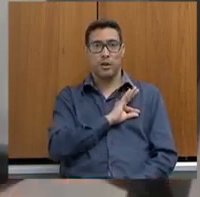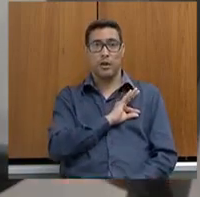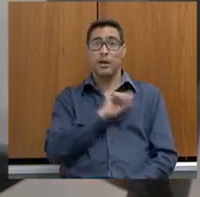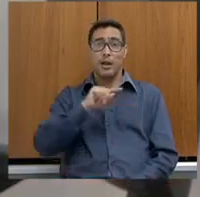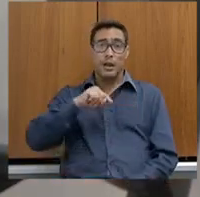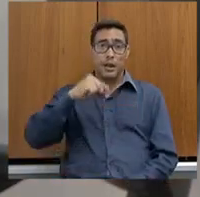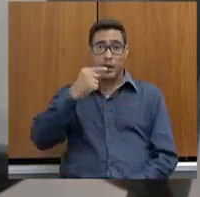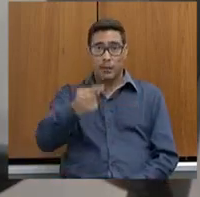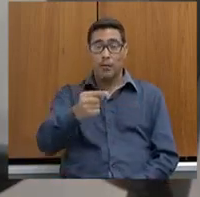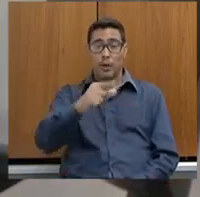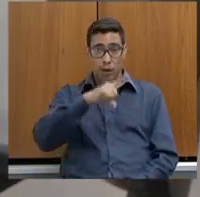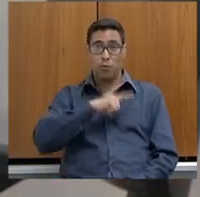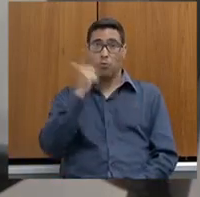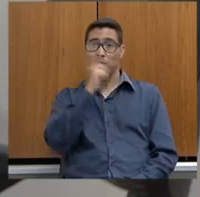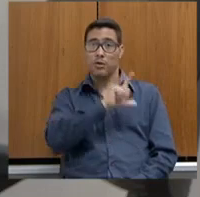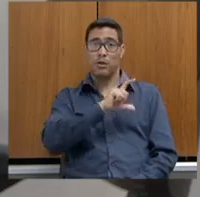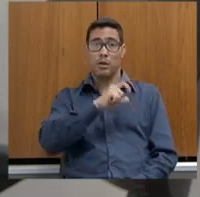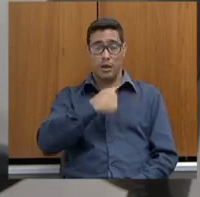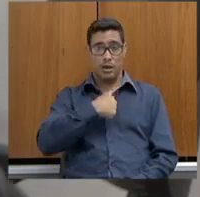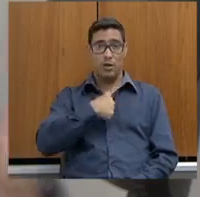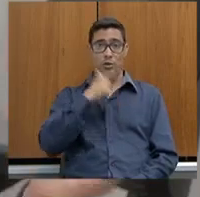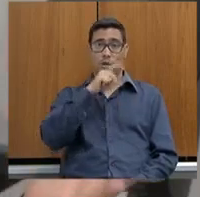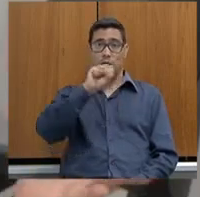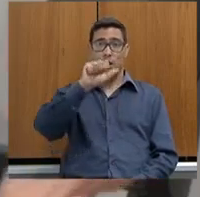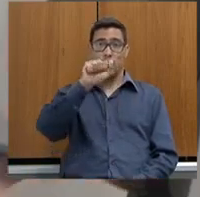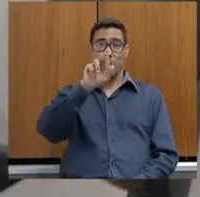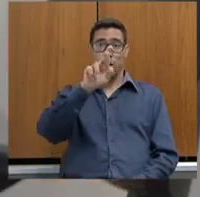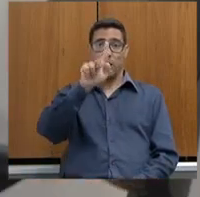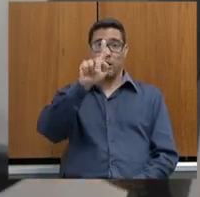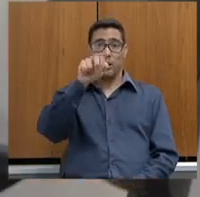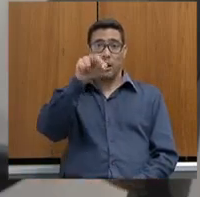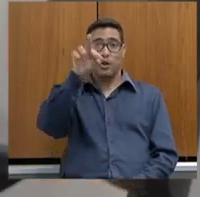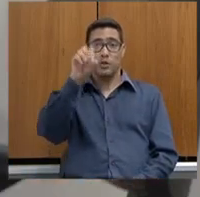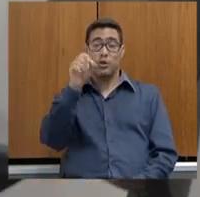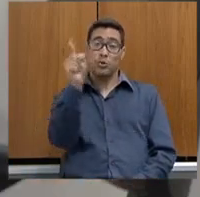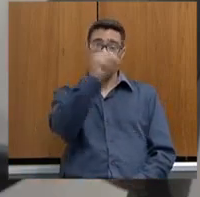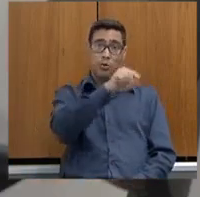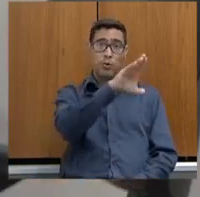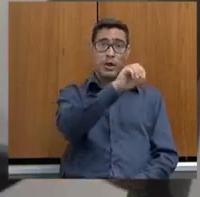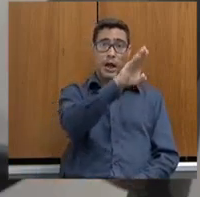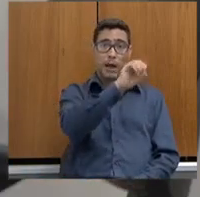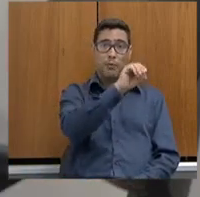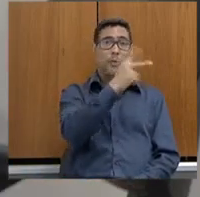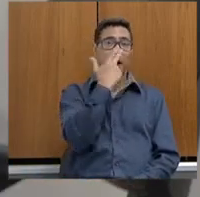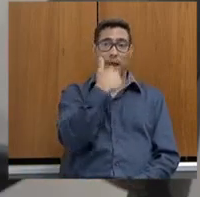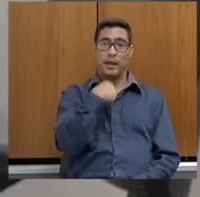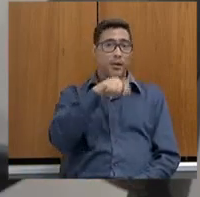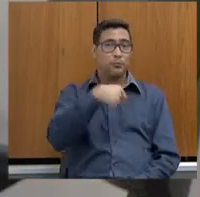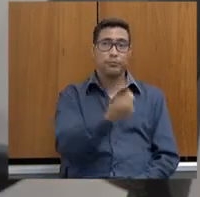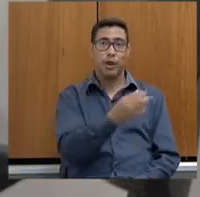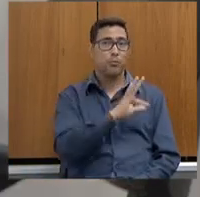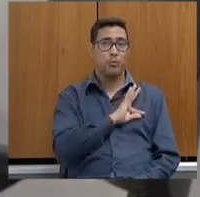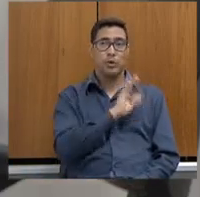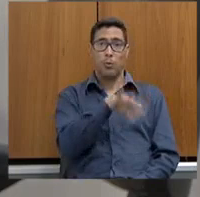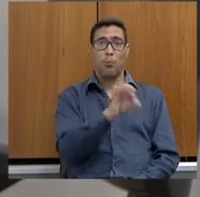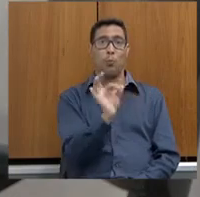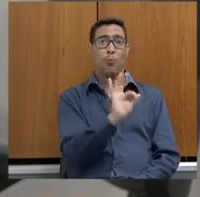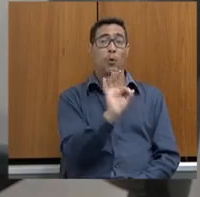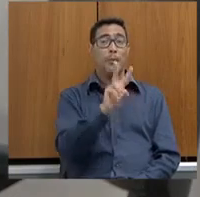quando eu era sargento, como se o cabo de soldado não fosse polícia. Quem exerce o verdadeiro poder de polícia na rua?